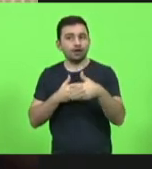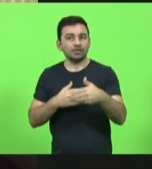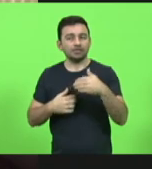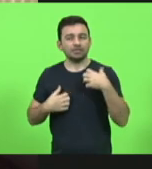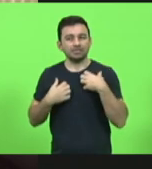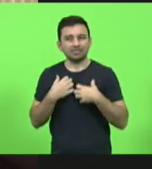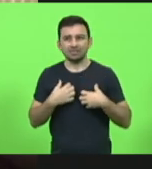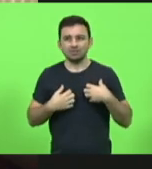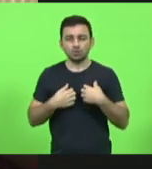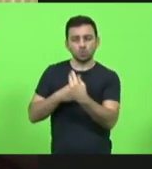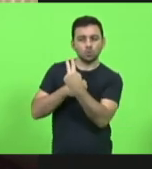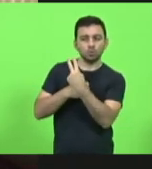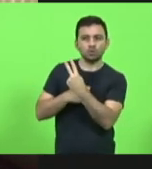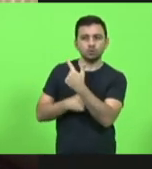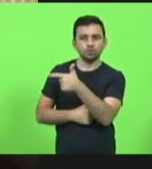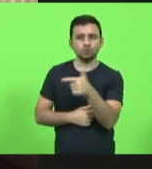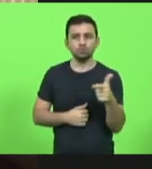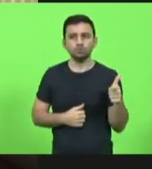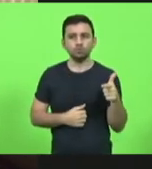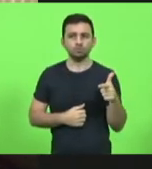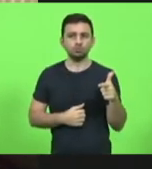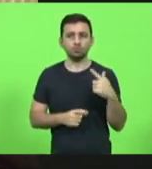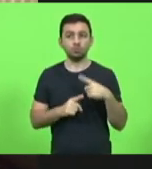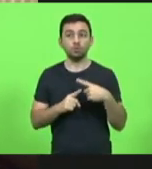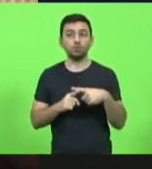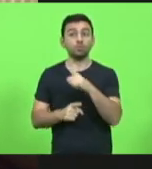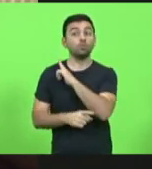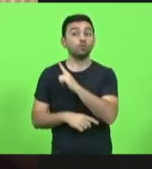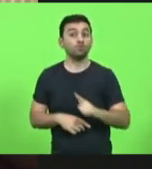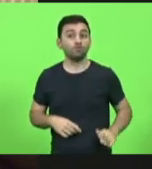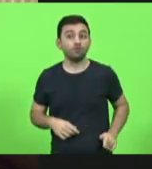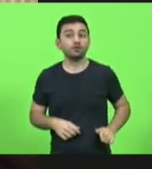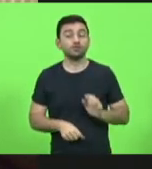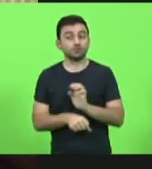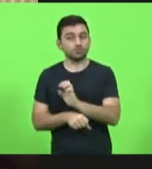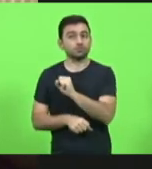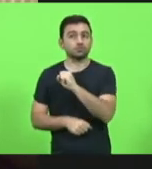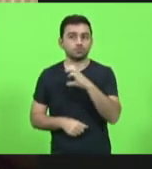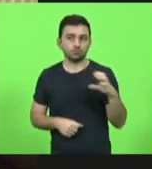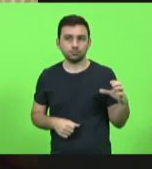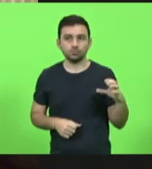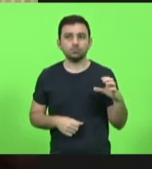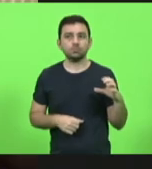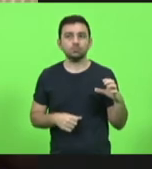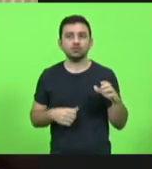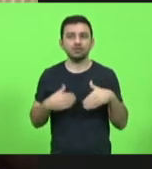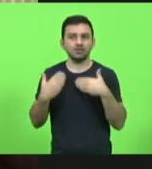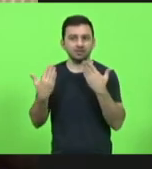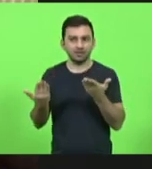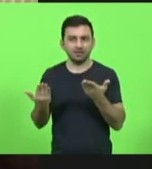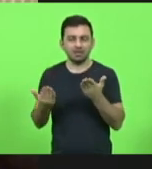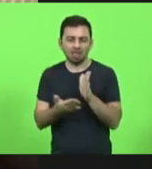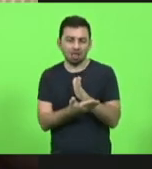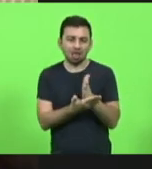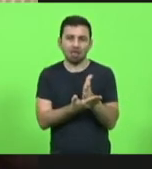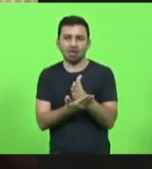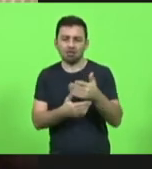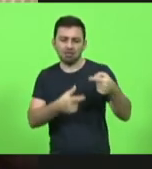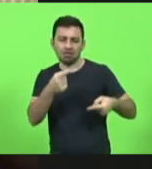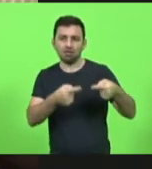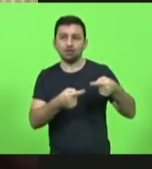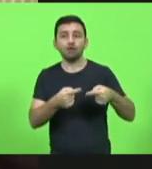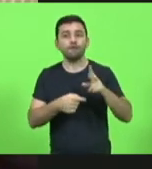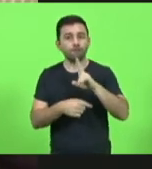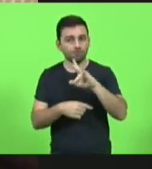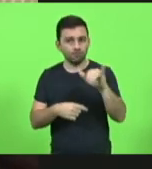desprotegida por conta que o governo do Estado está aplicando esse tipo de separação e que vai ter um